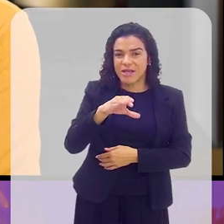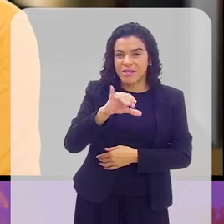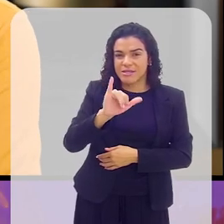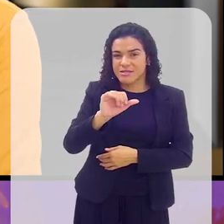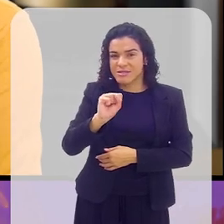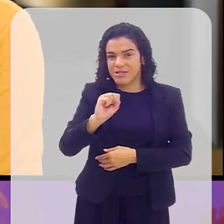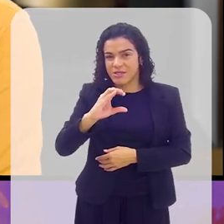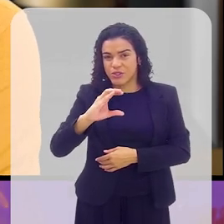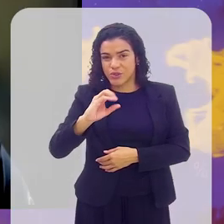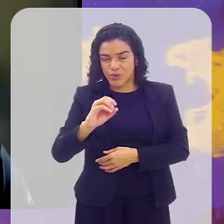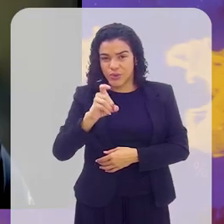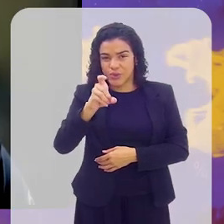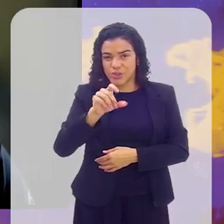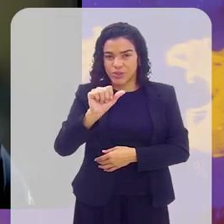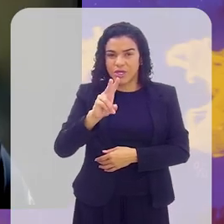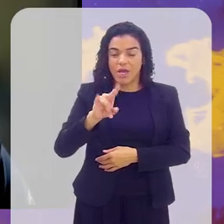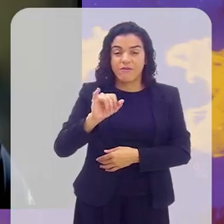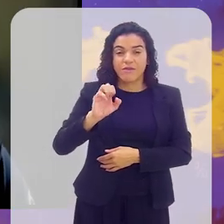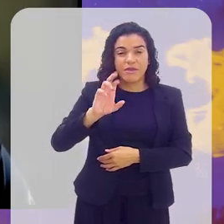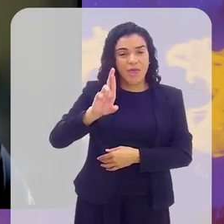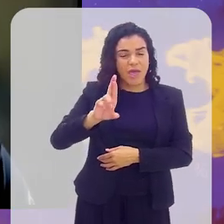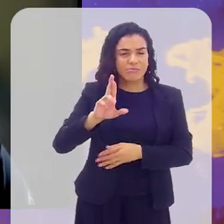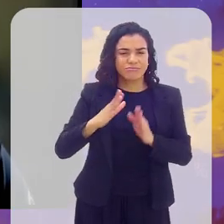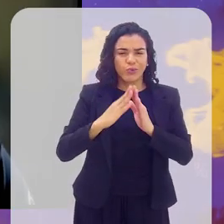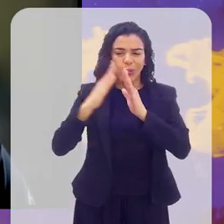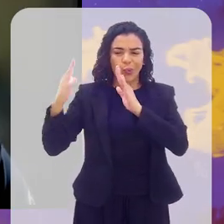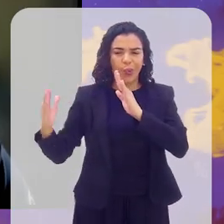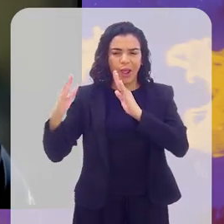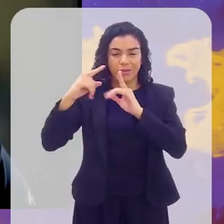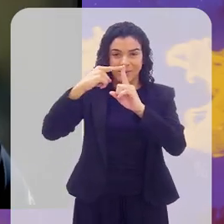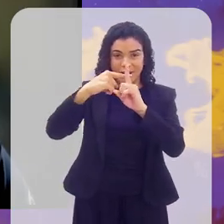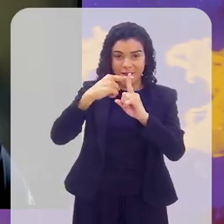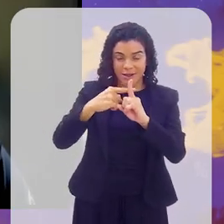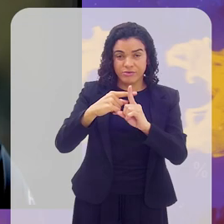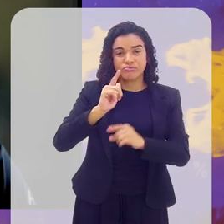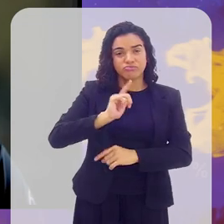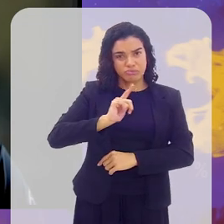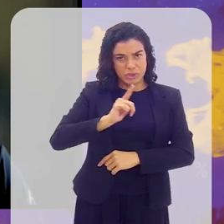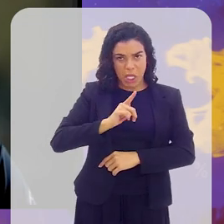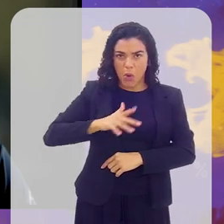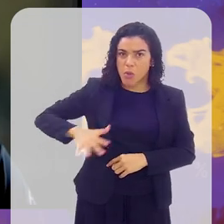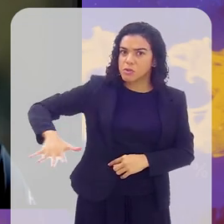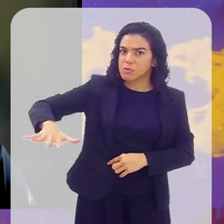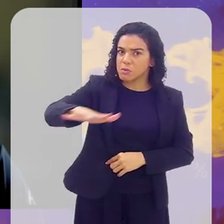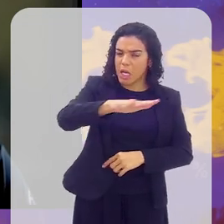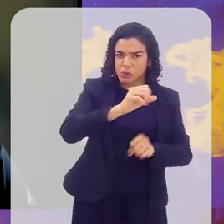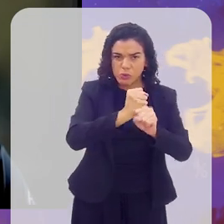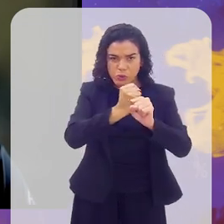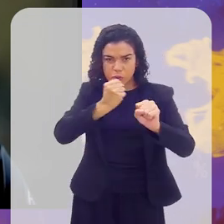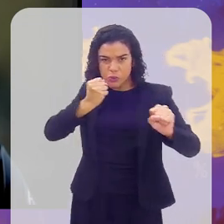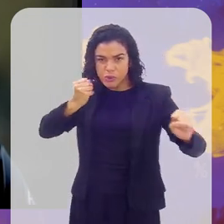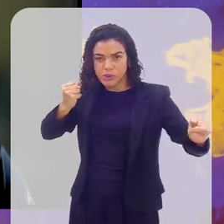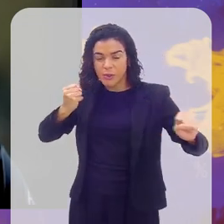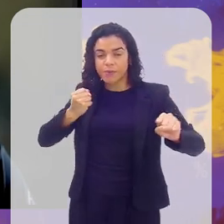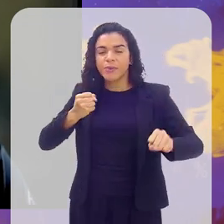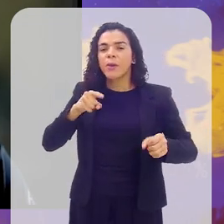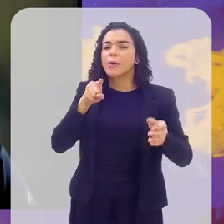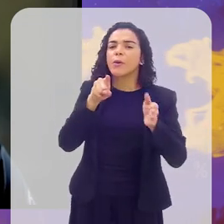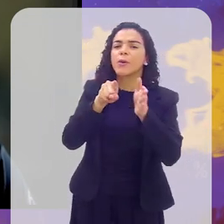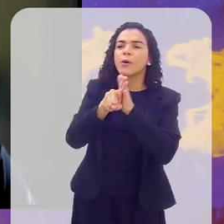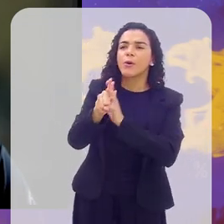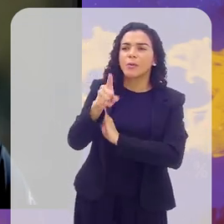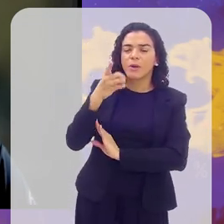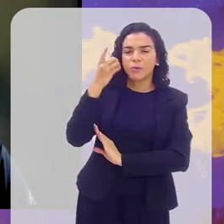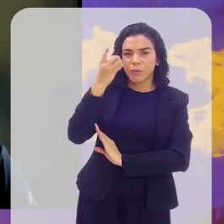São Francisco Xavier, bem ao lado da igreja São Francisco Xavier, tem um espaço muito grande, que é um colégio